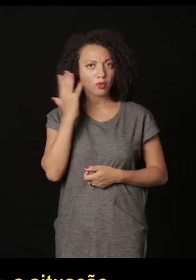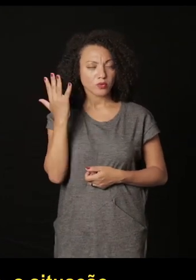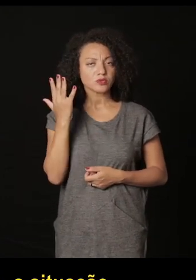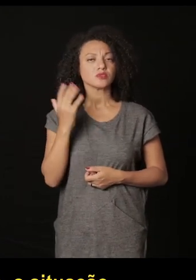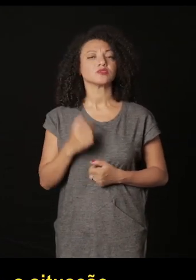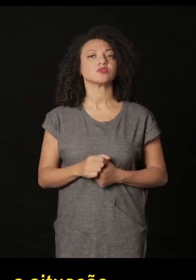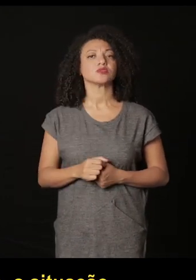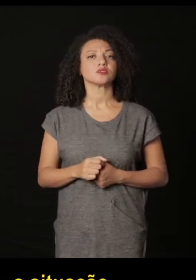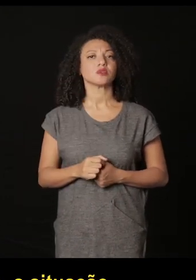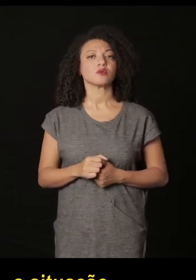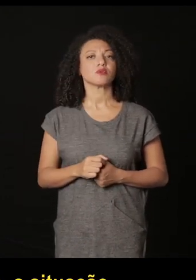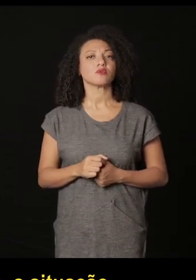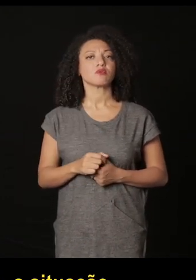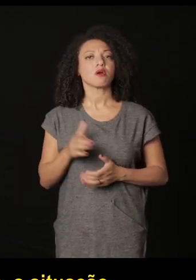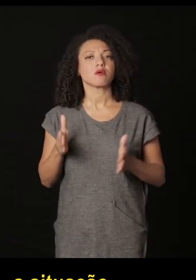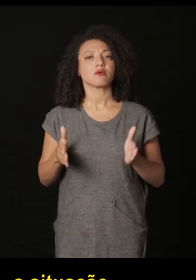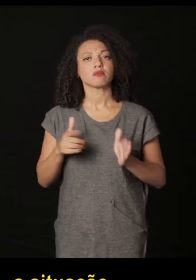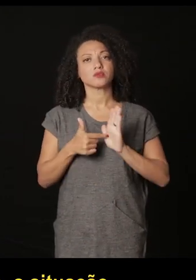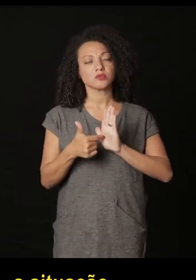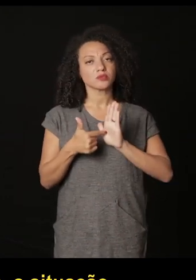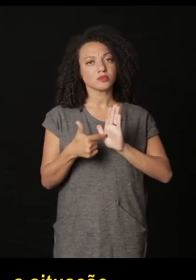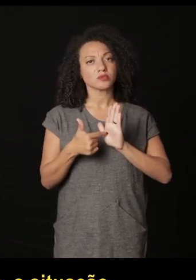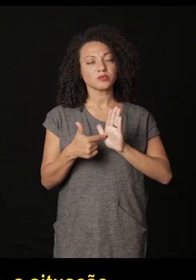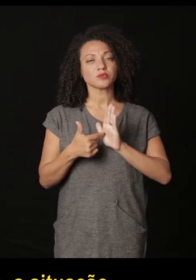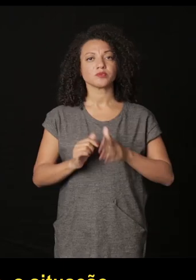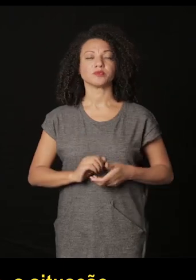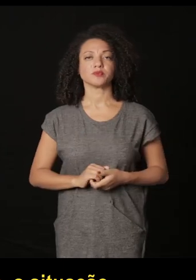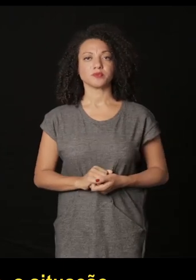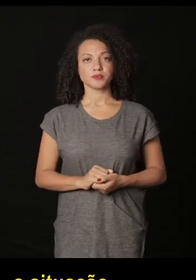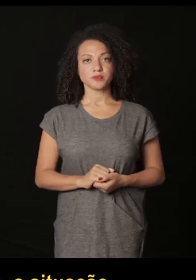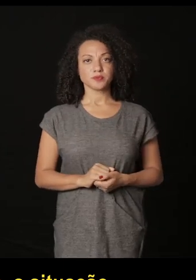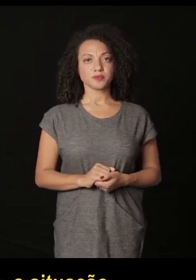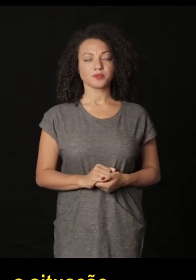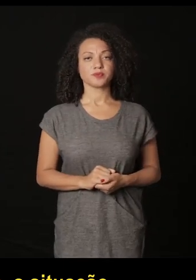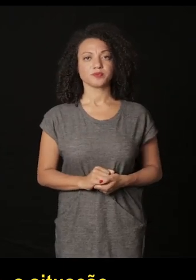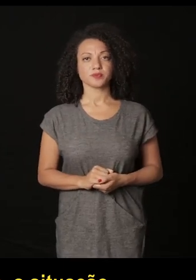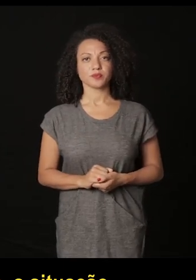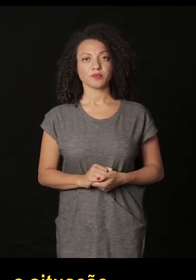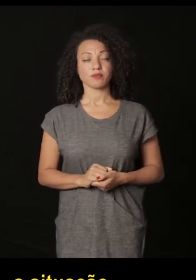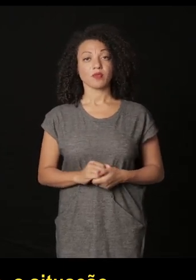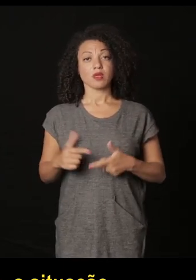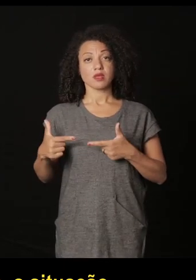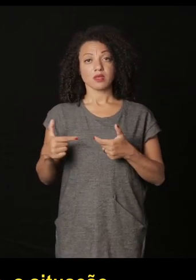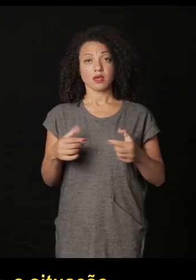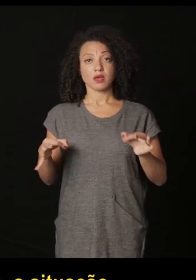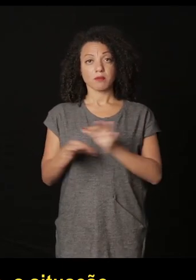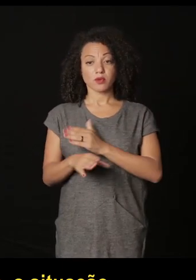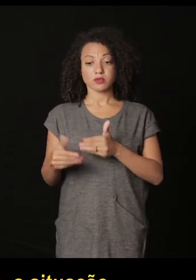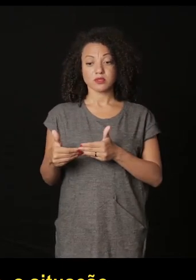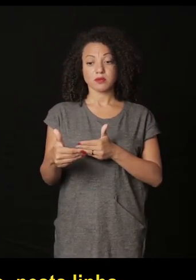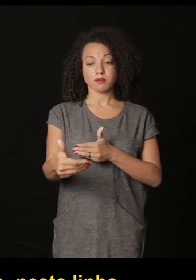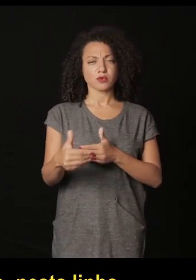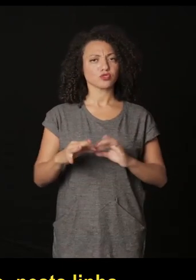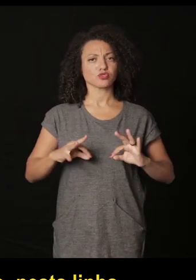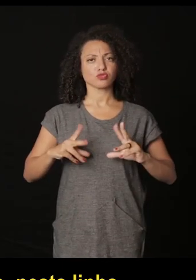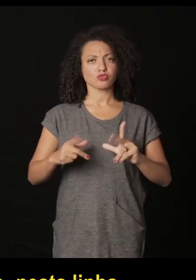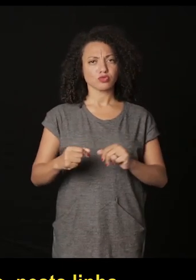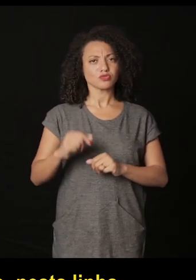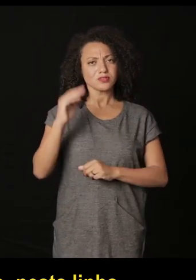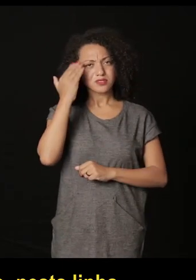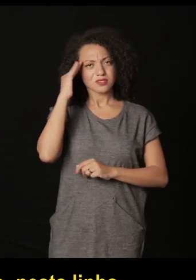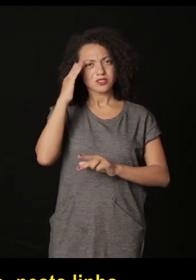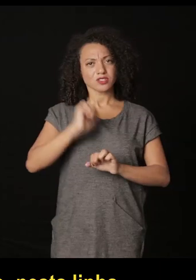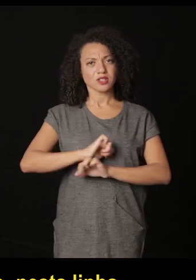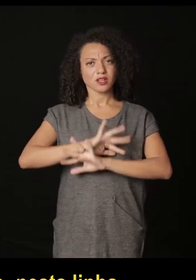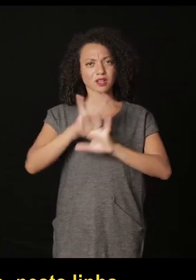para mim a situação quando fez esta exposição e na